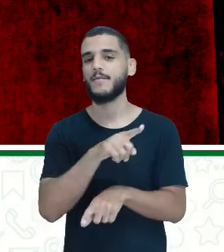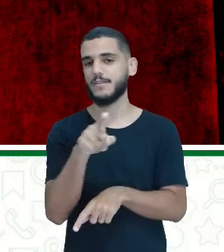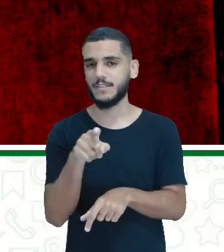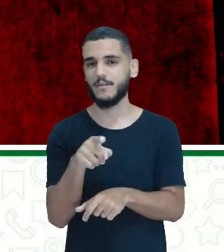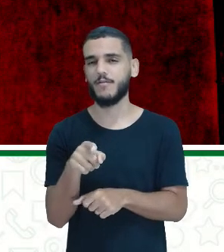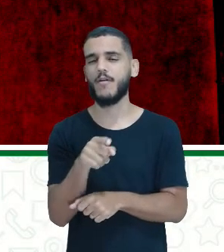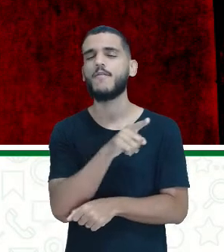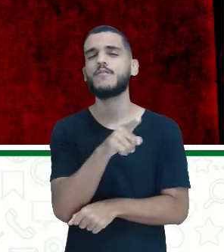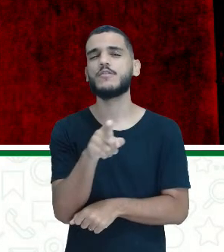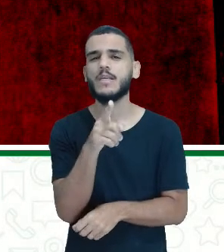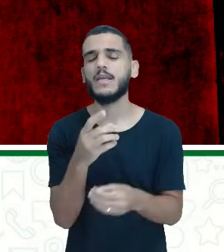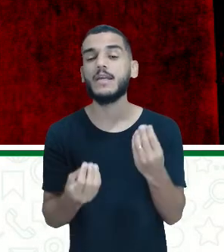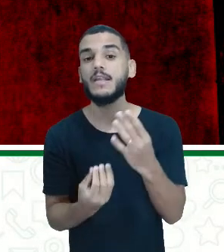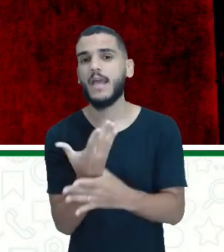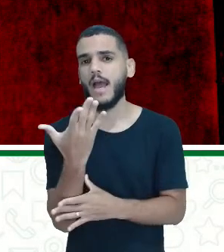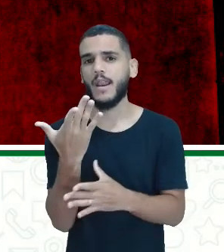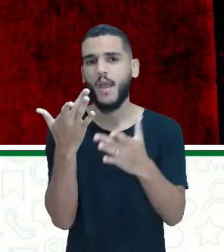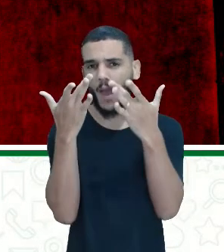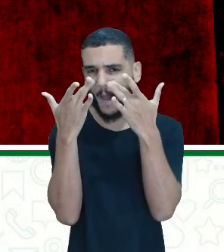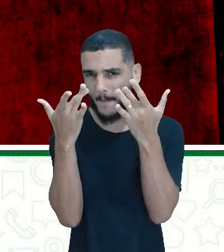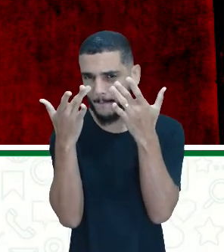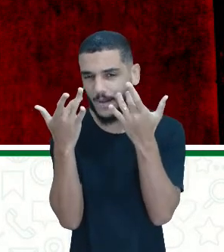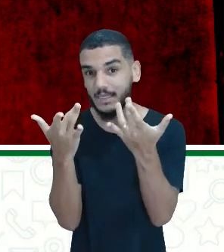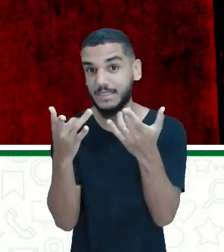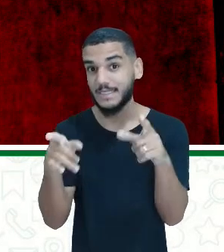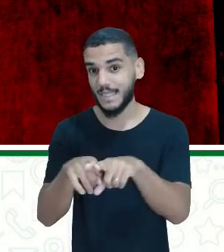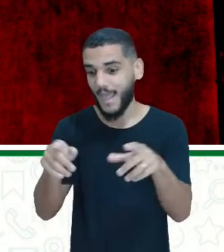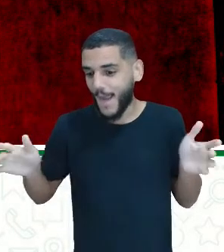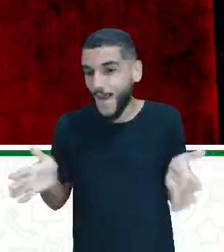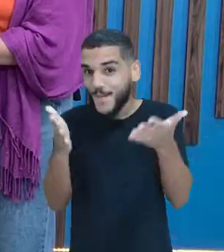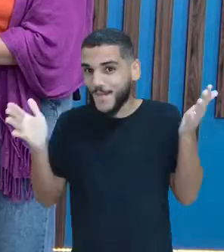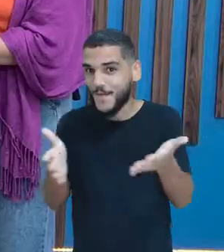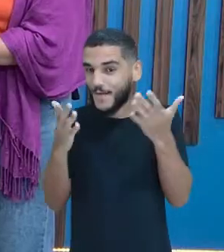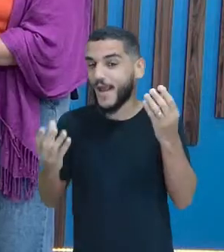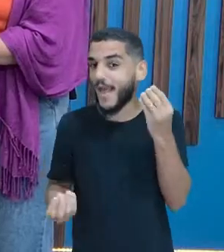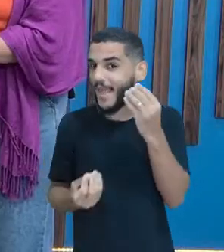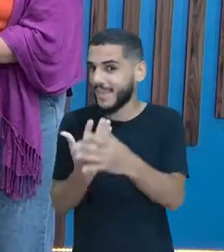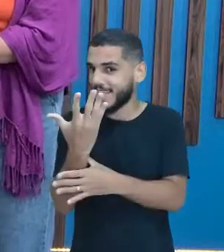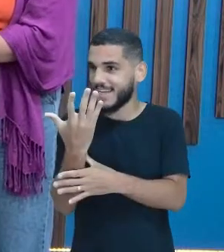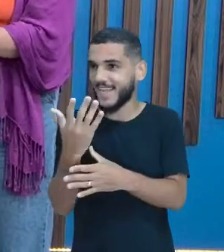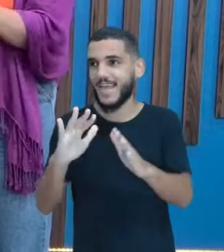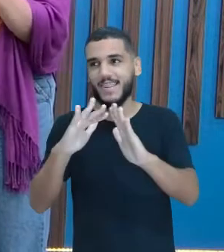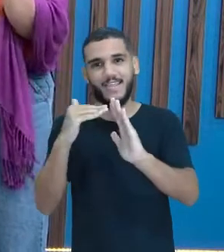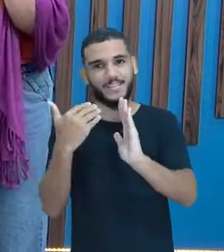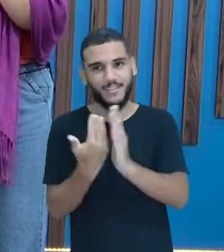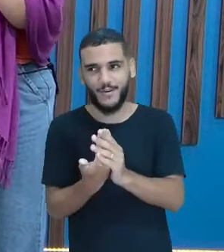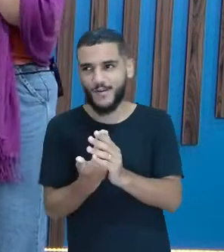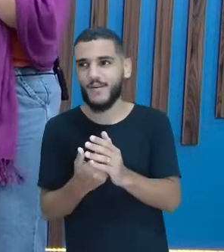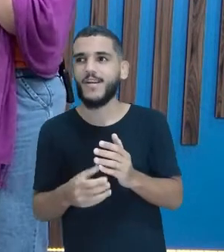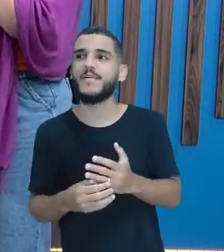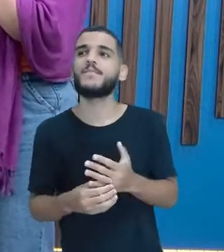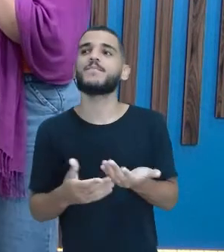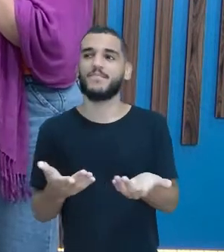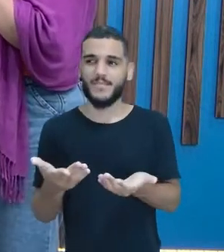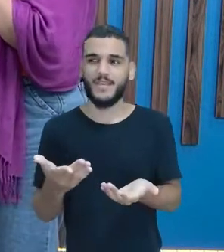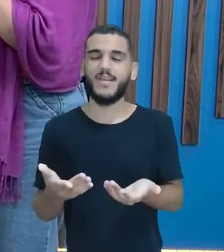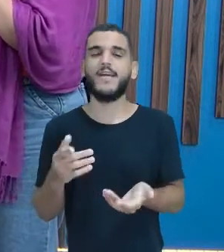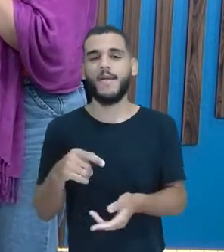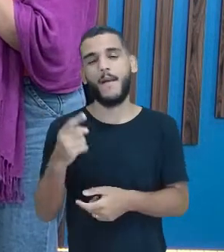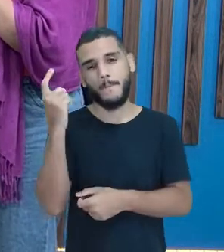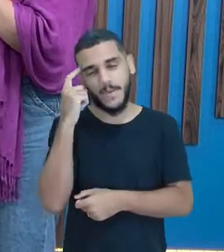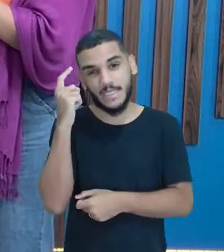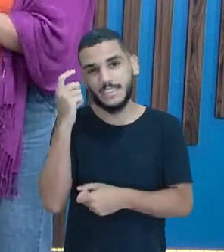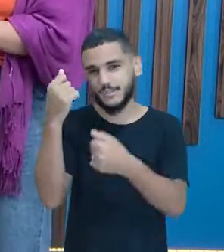Que tal vocês fazerem uma peça aí, gente? Estimulados com essa... Gente! Estimulados com essa conversa que Dini